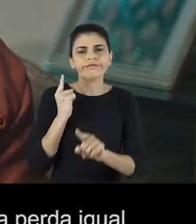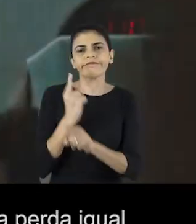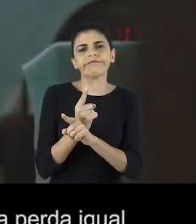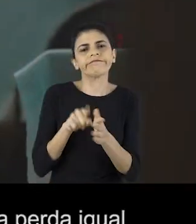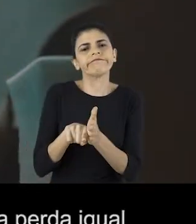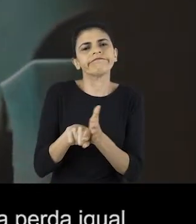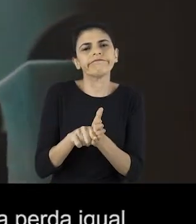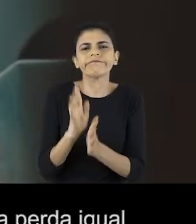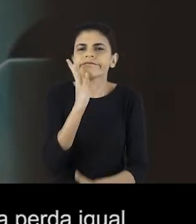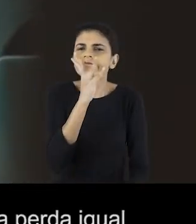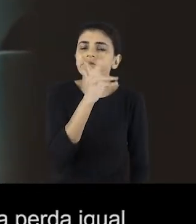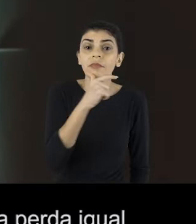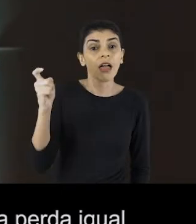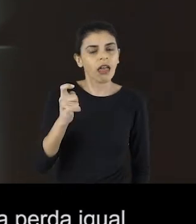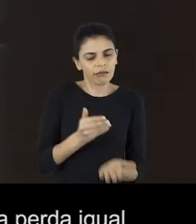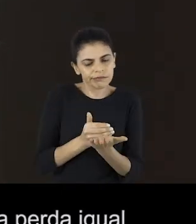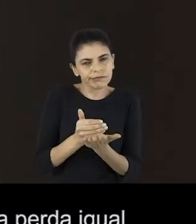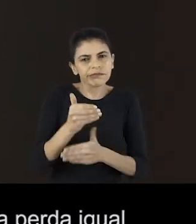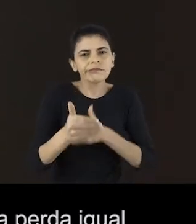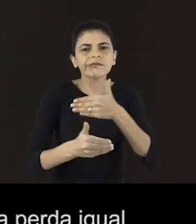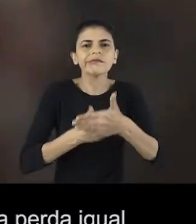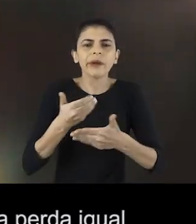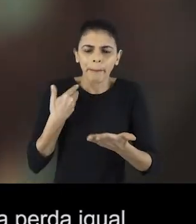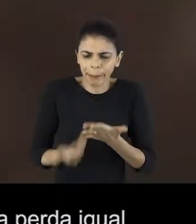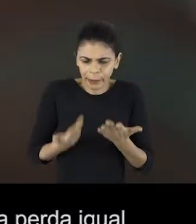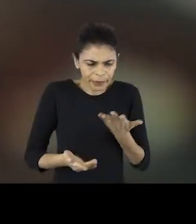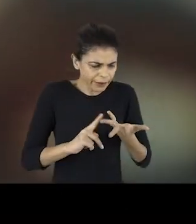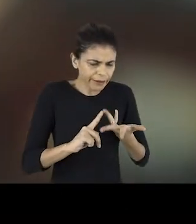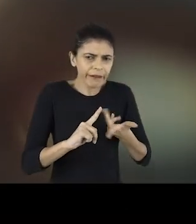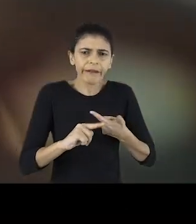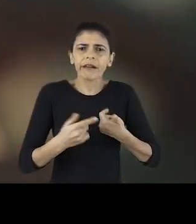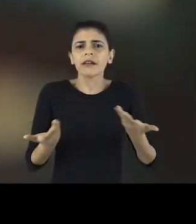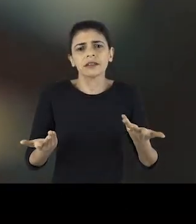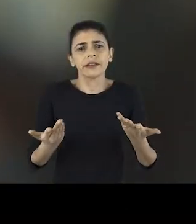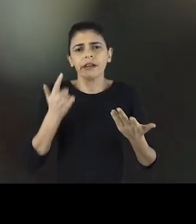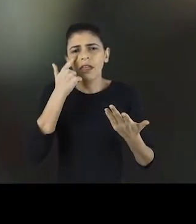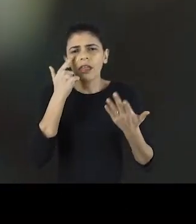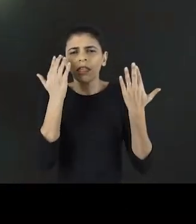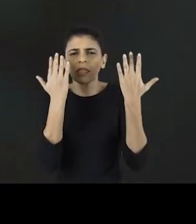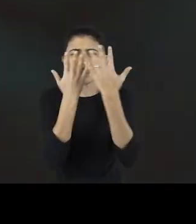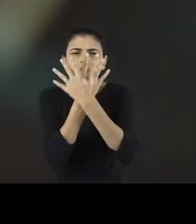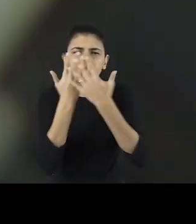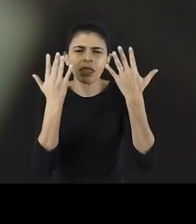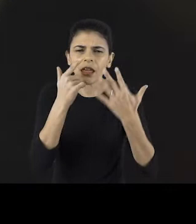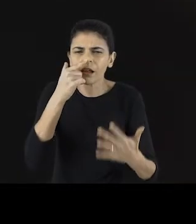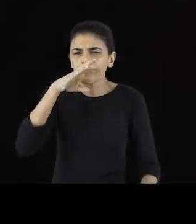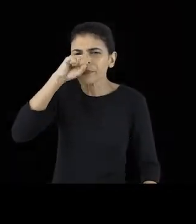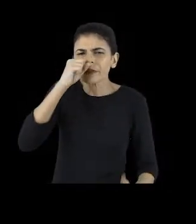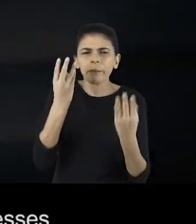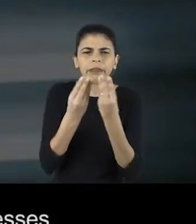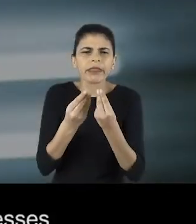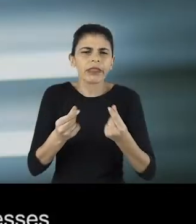descobrir. Porque se fosse logo no início, talvez não tinha tido tanta perca igual eu tive da minha visão, né? Do nariz.